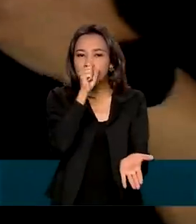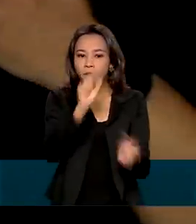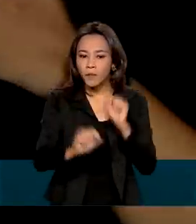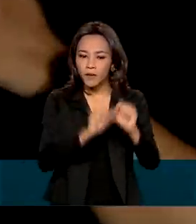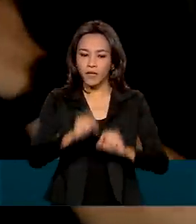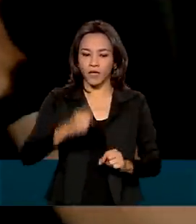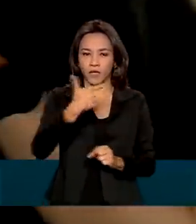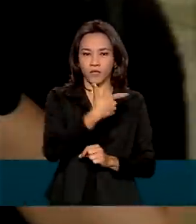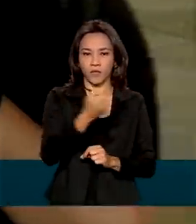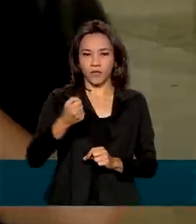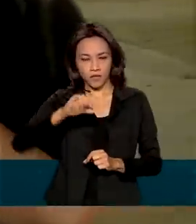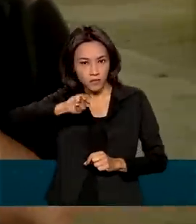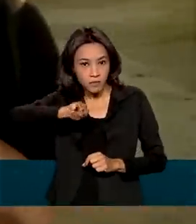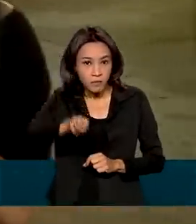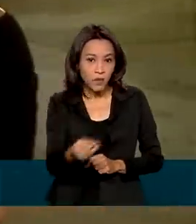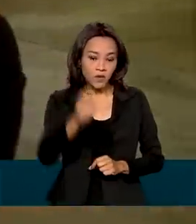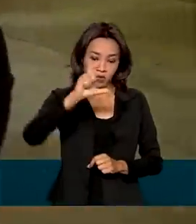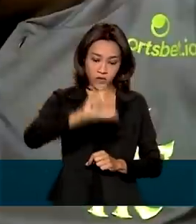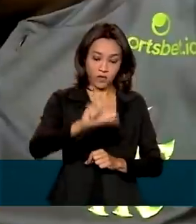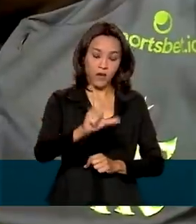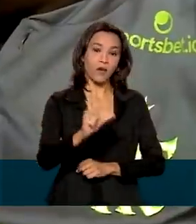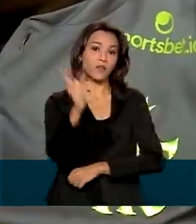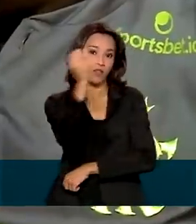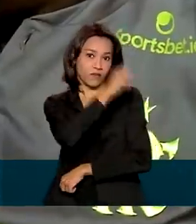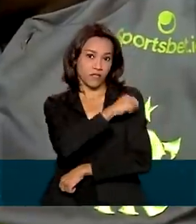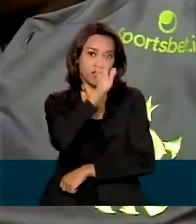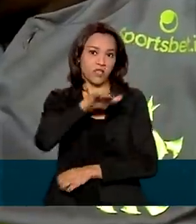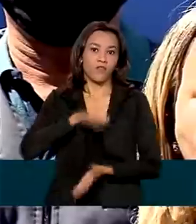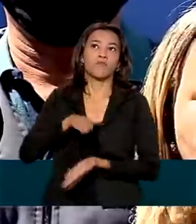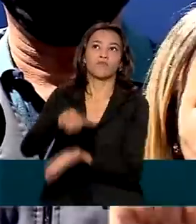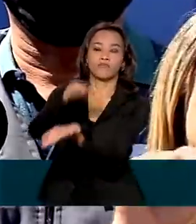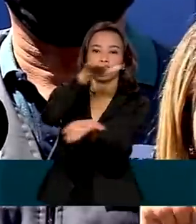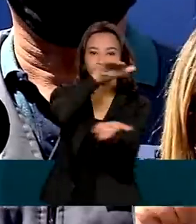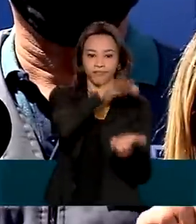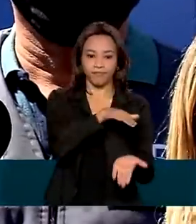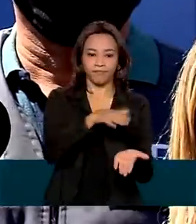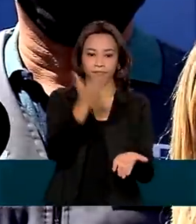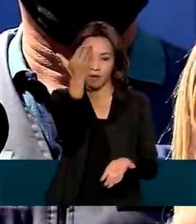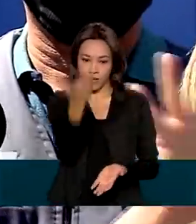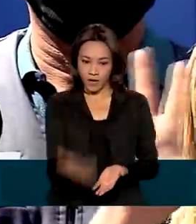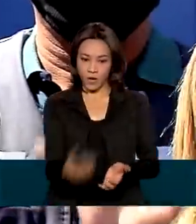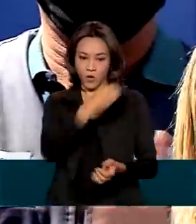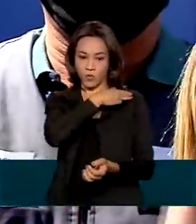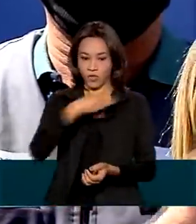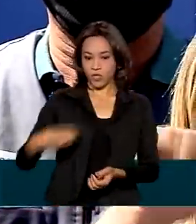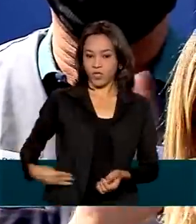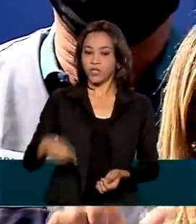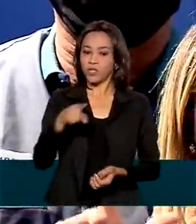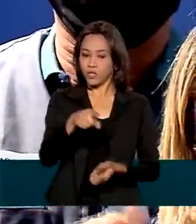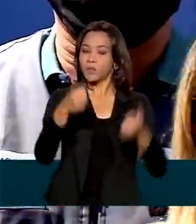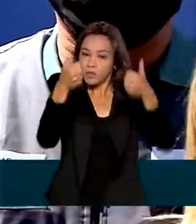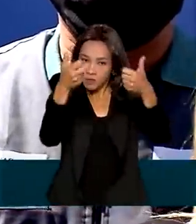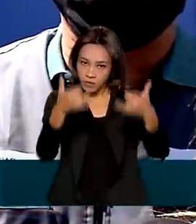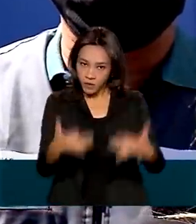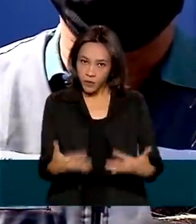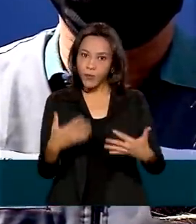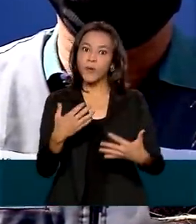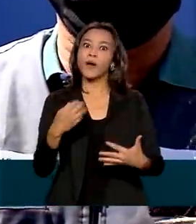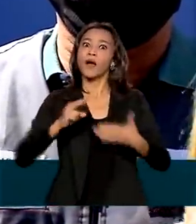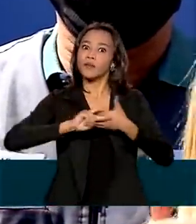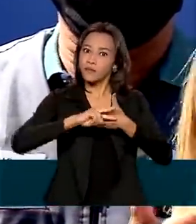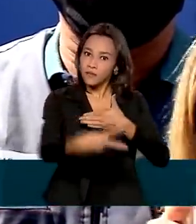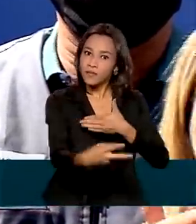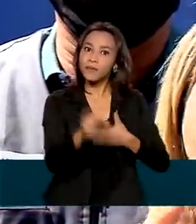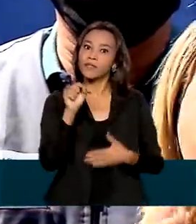de 200 milhões de doses de vacinas distribuídas. O ministro Queiroga destacou o impacto da